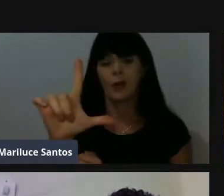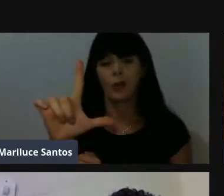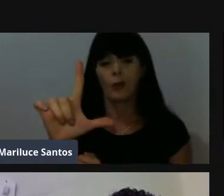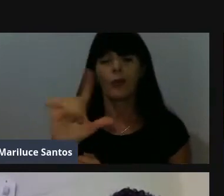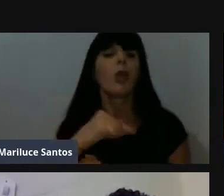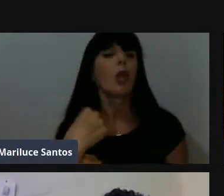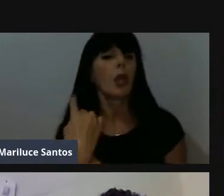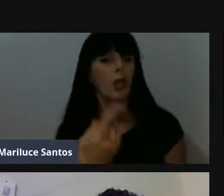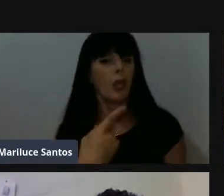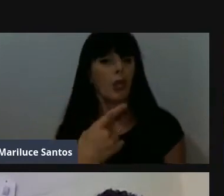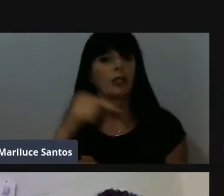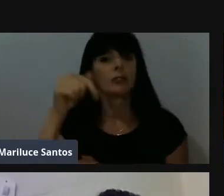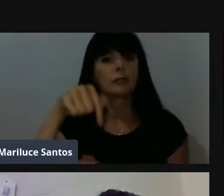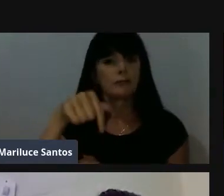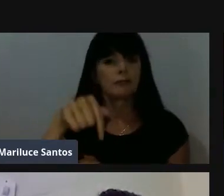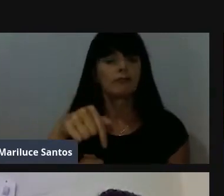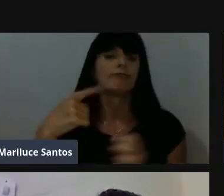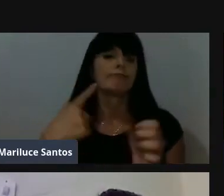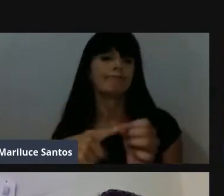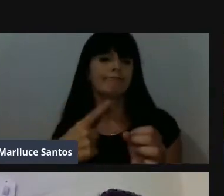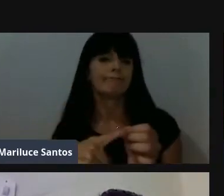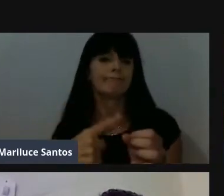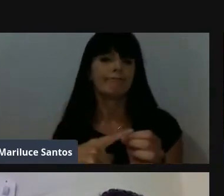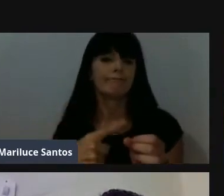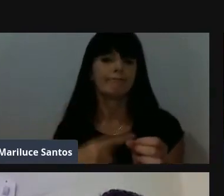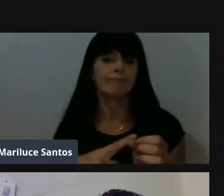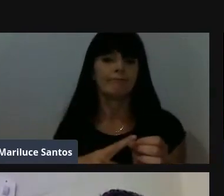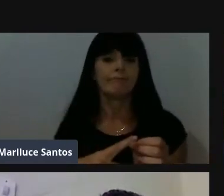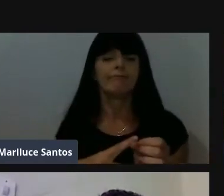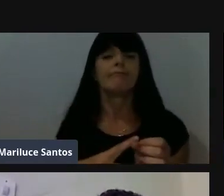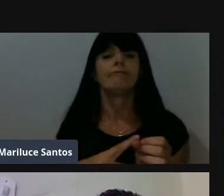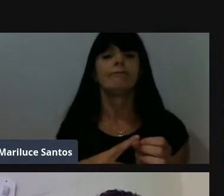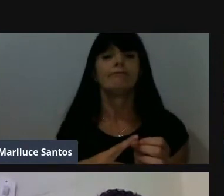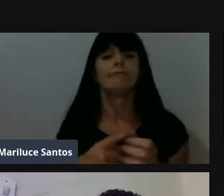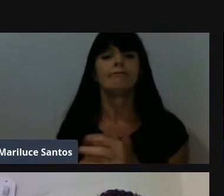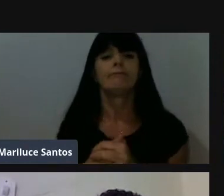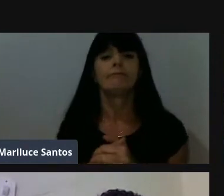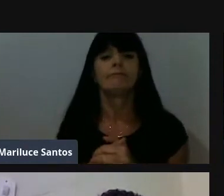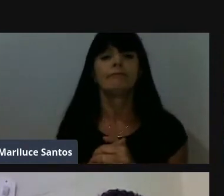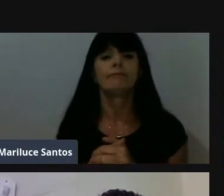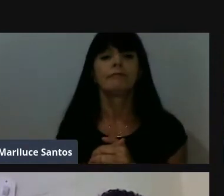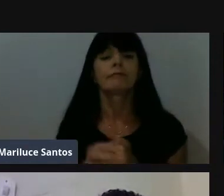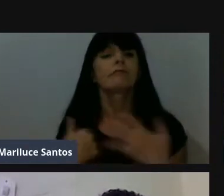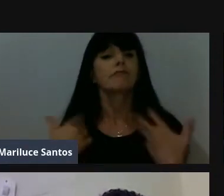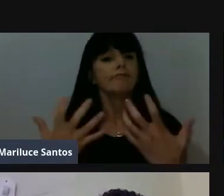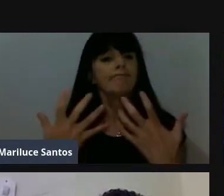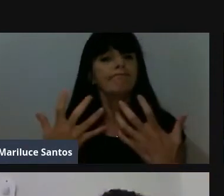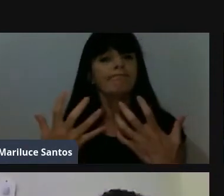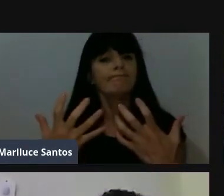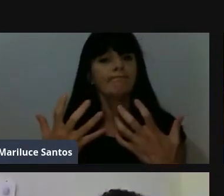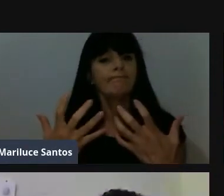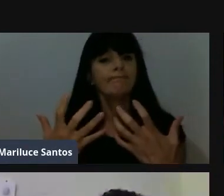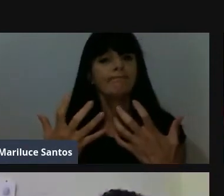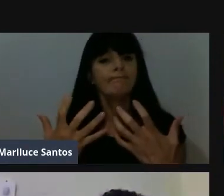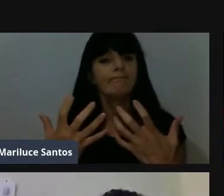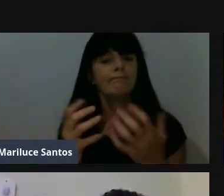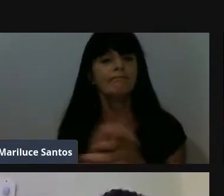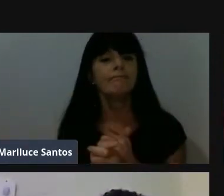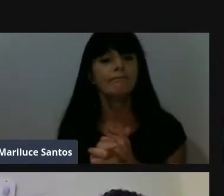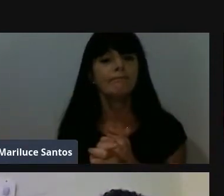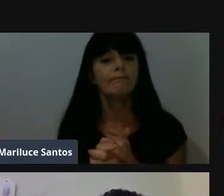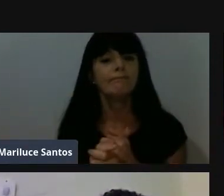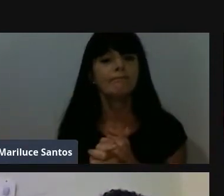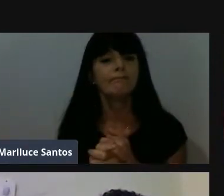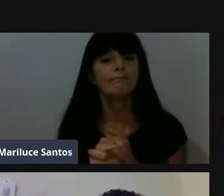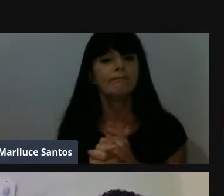questionamento sobre a questão do pedido de experiência. Eu queria dizer que funciona para